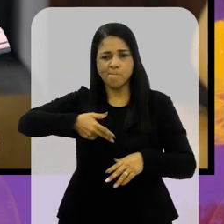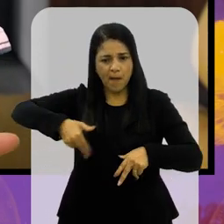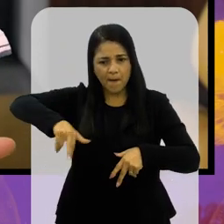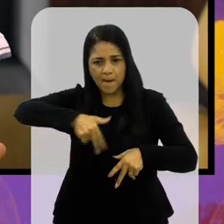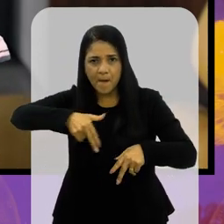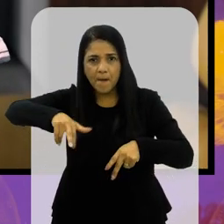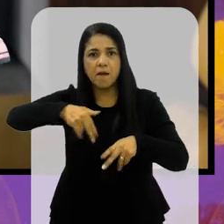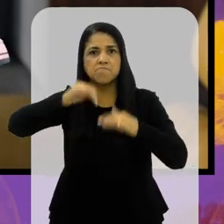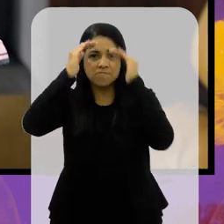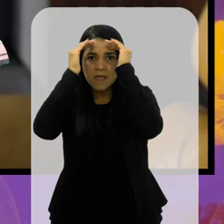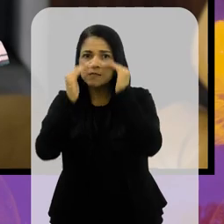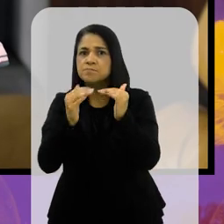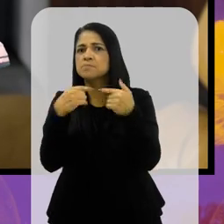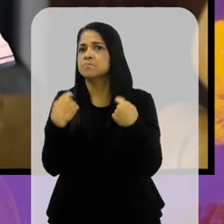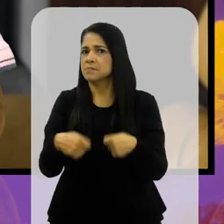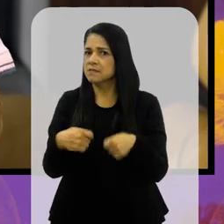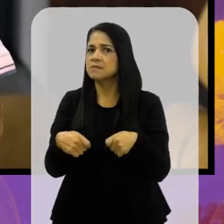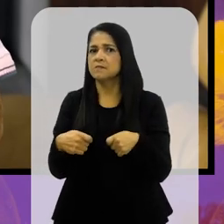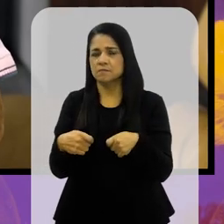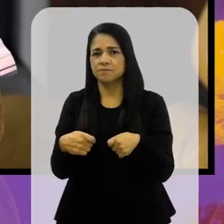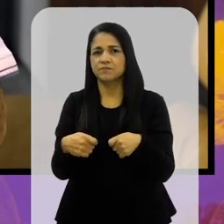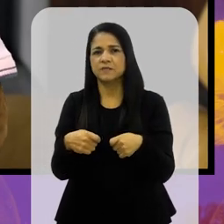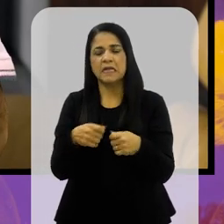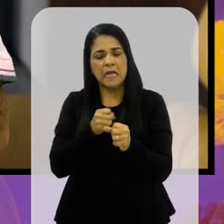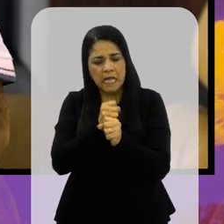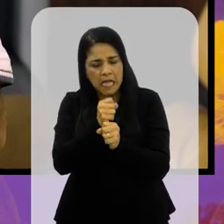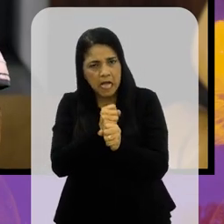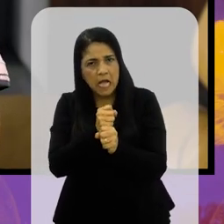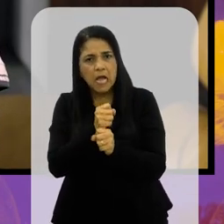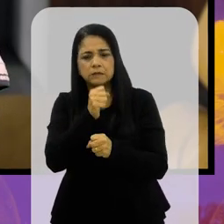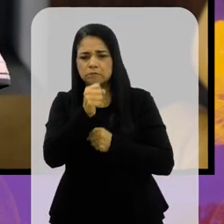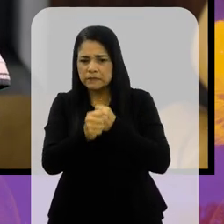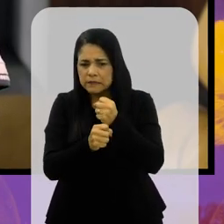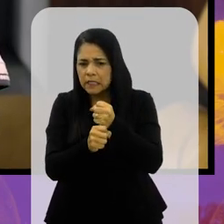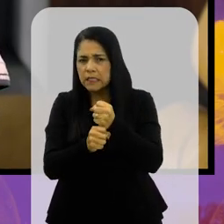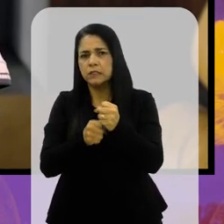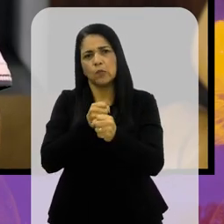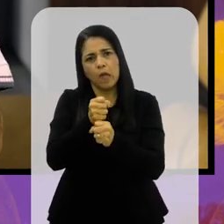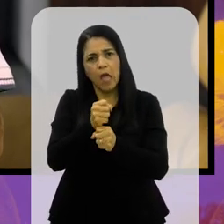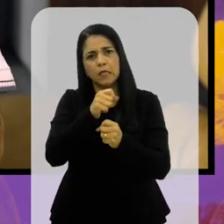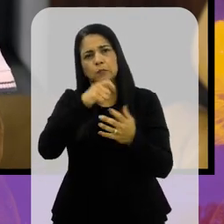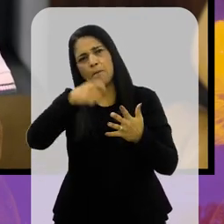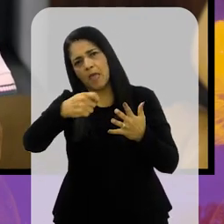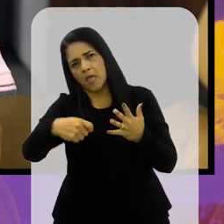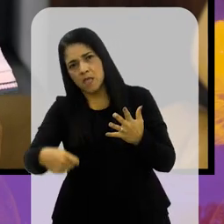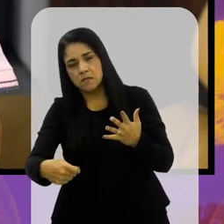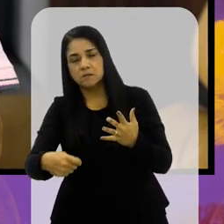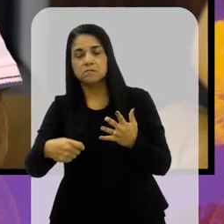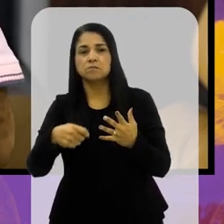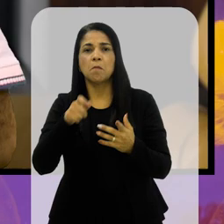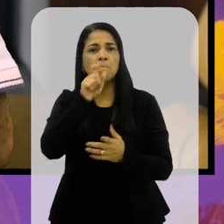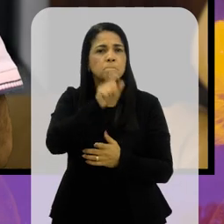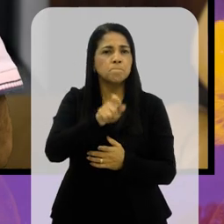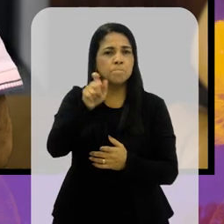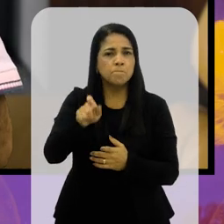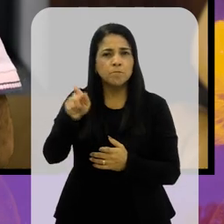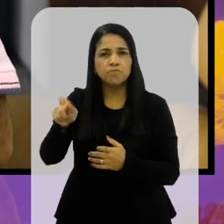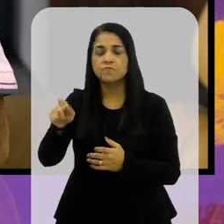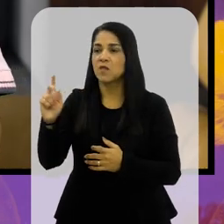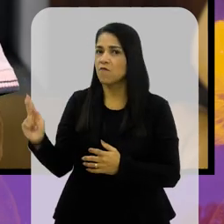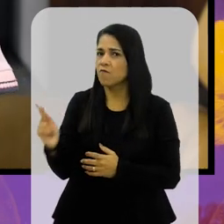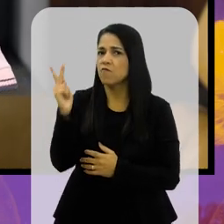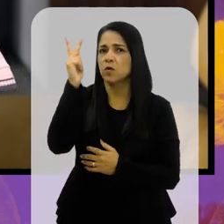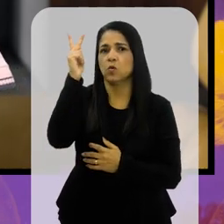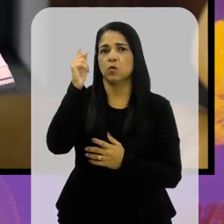Então, eles devem ser respeitados. Eu acho que a cada ano, Wellington, ou a cada mês, eu acho que as pessoas estão